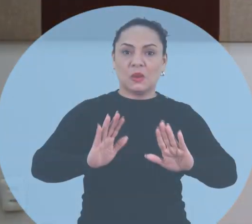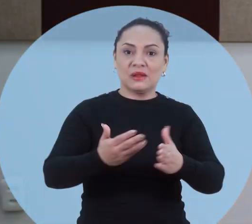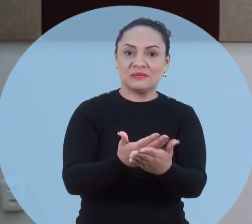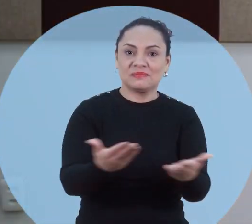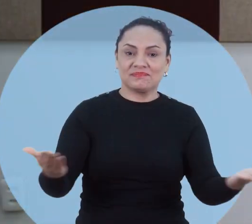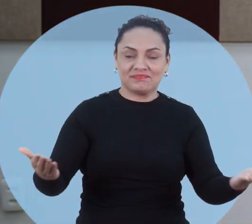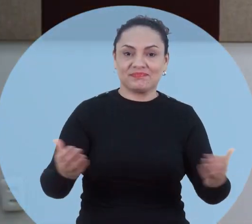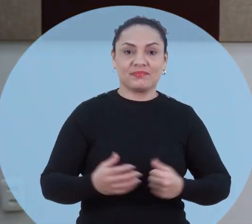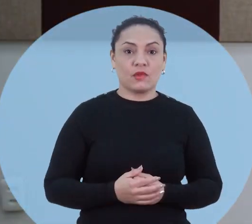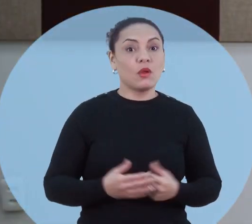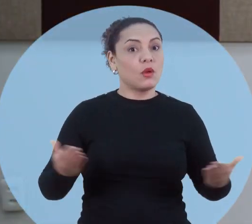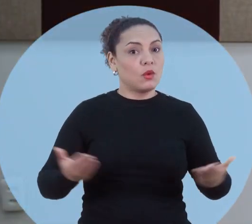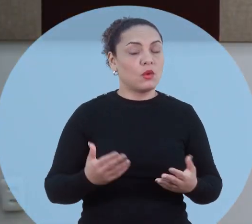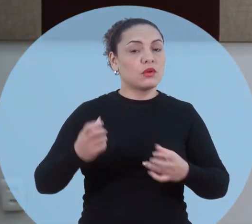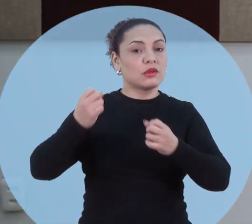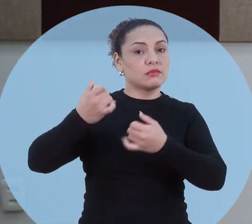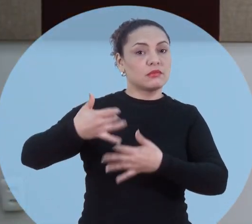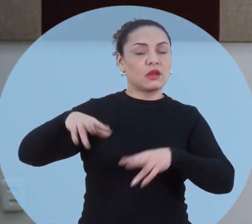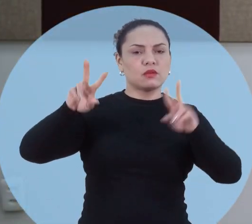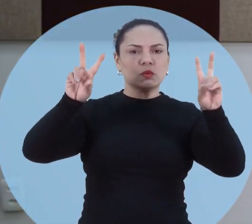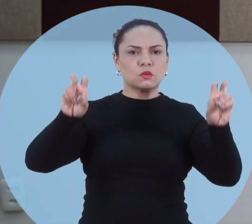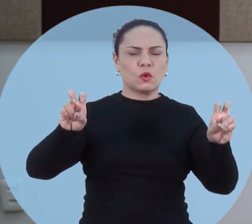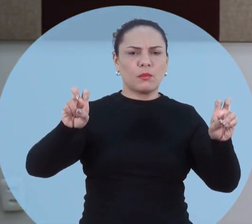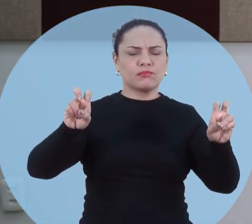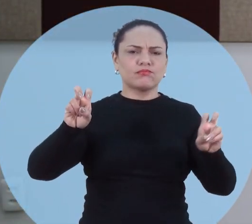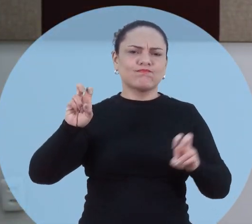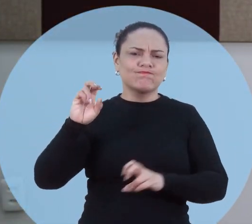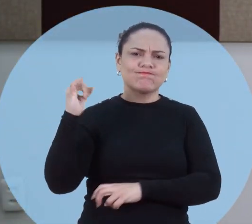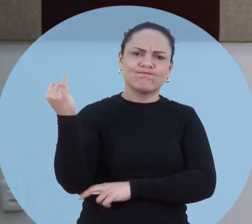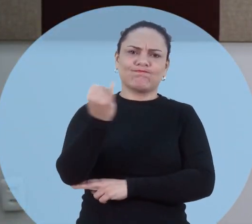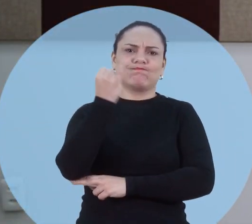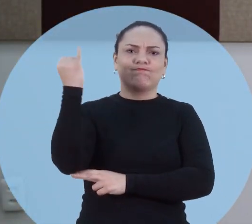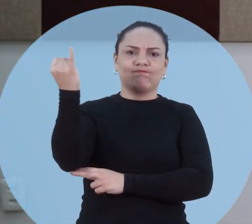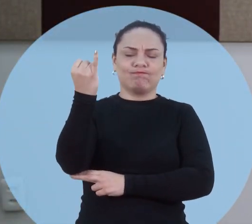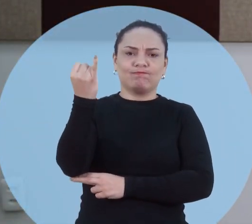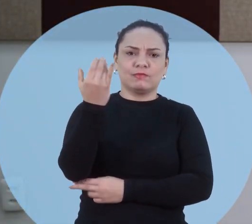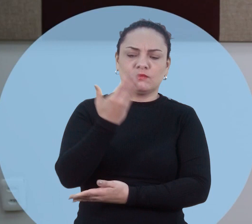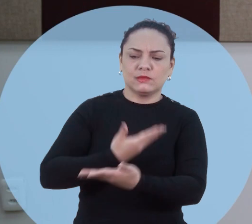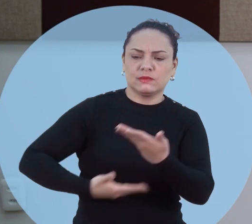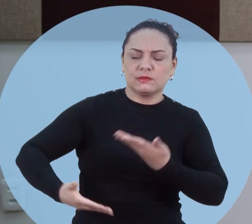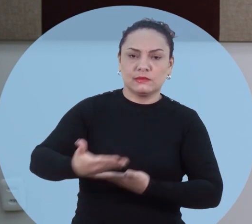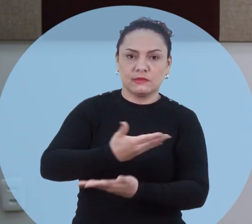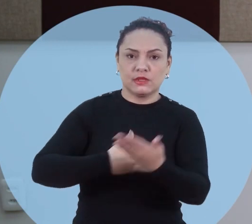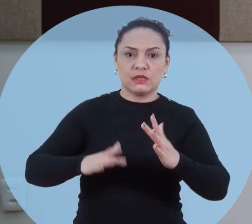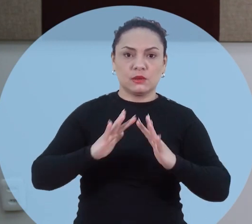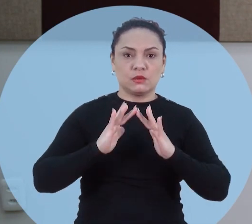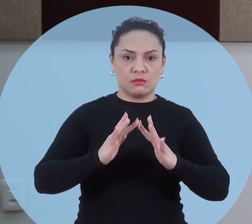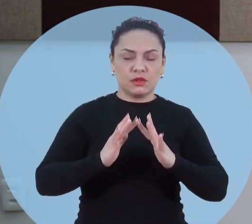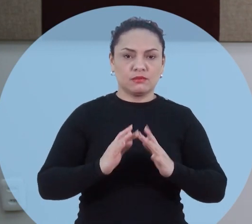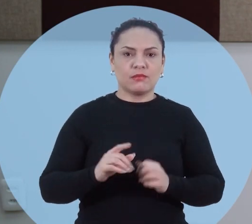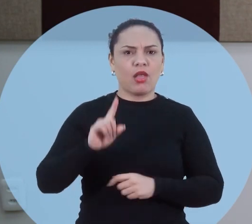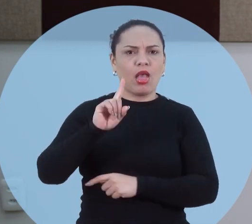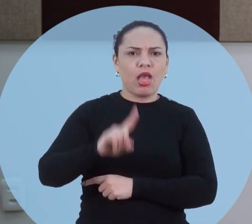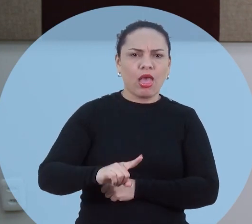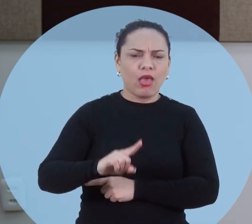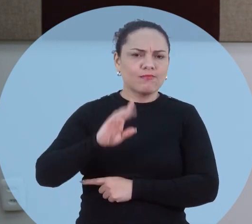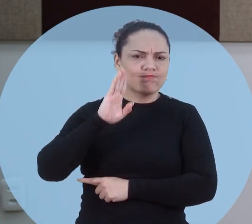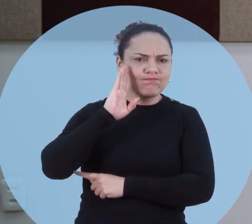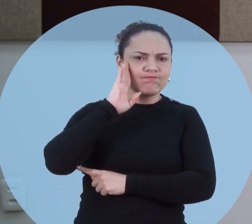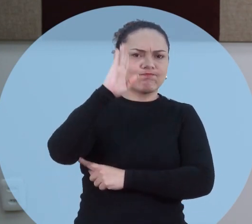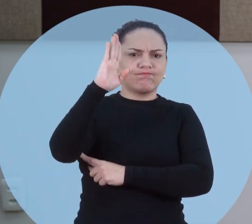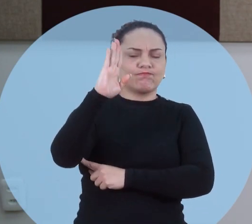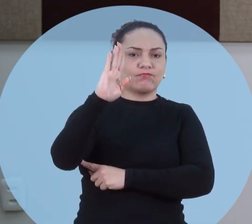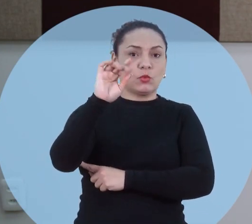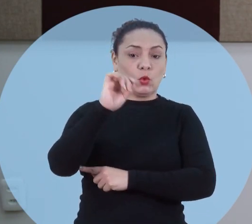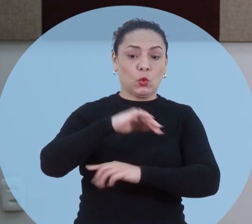Olá pessoal, hoje vamos falar sobre um assunto essencial para a convivência humana. Arriscaria dizer que é